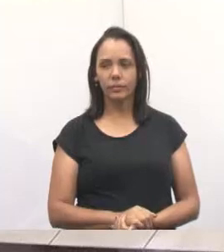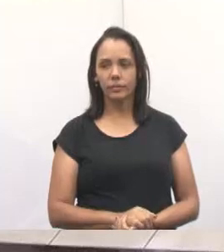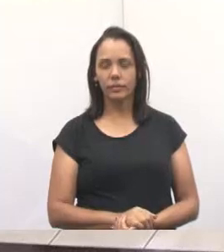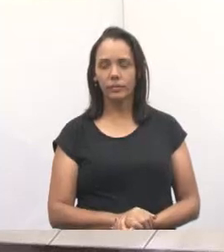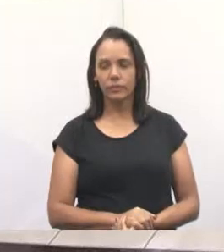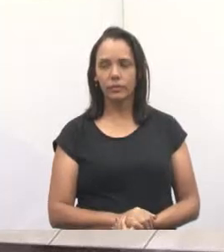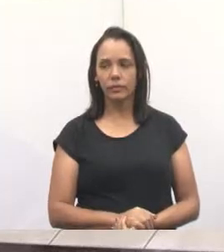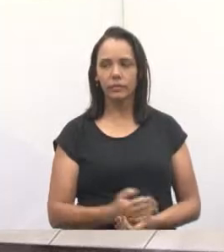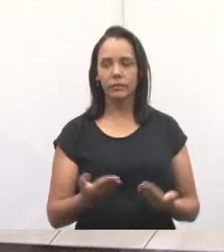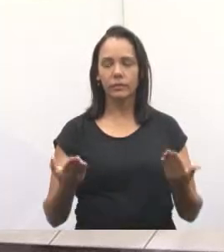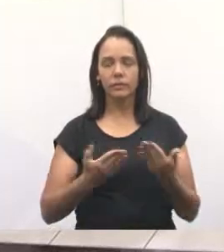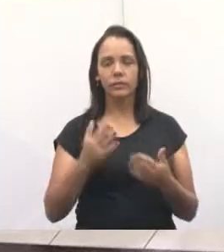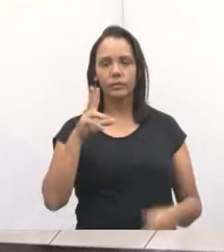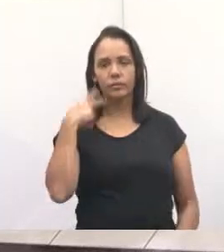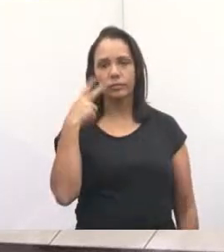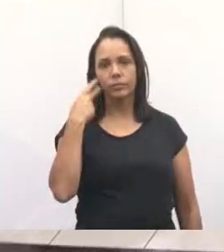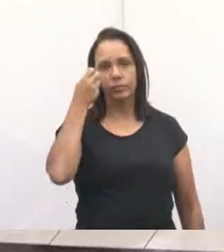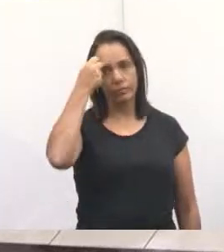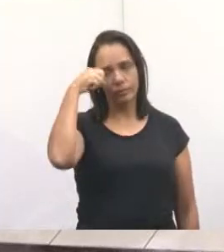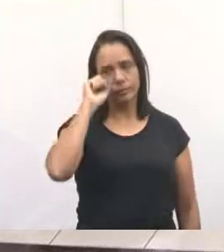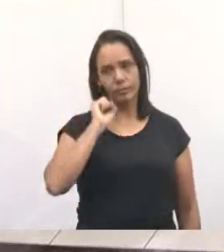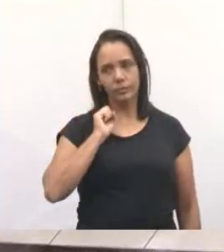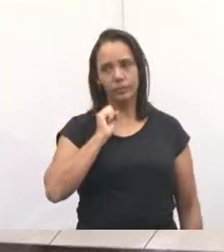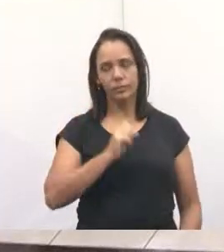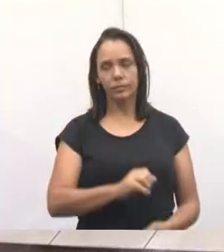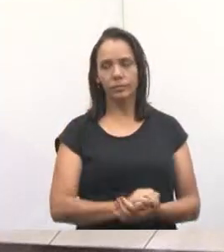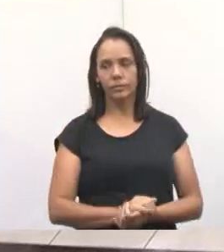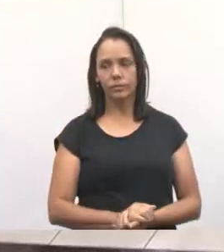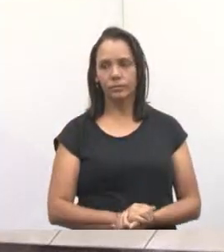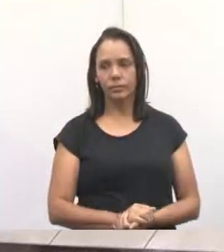Com a palavra, a vereadora Sônia Patas da Amizade.